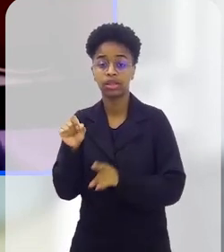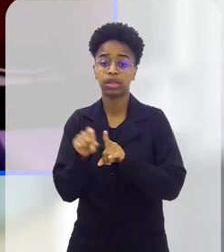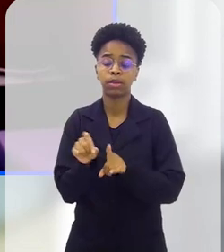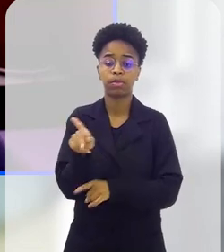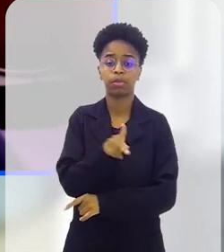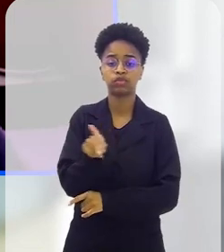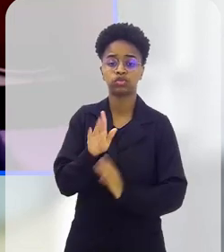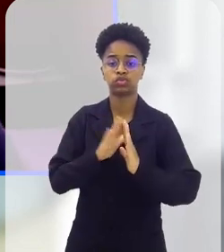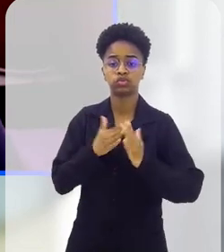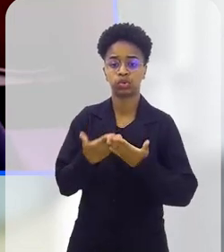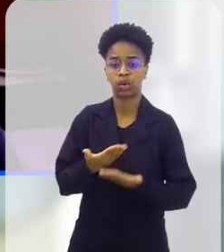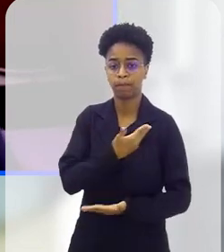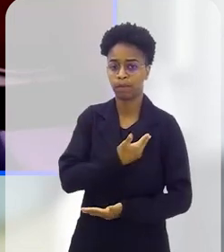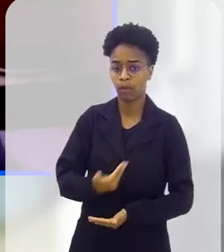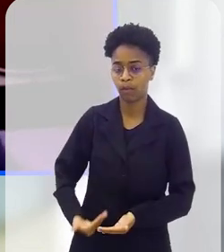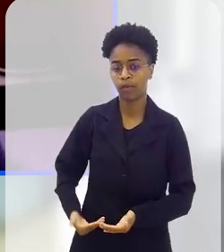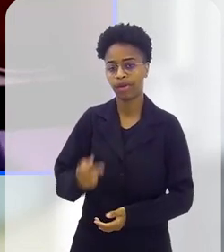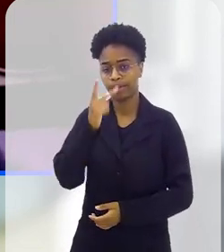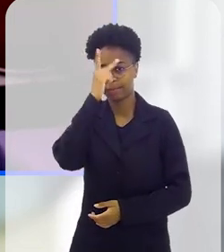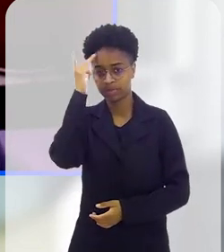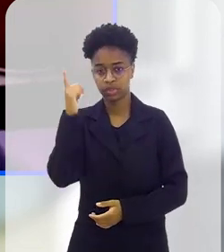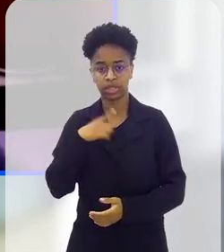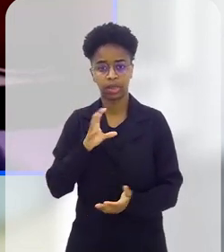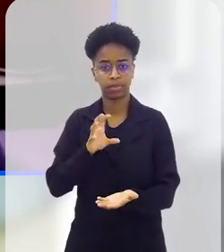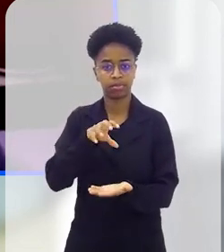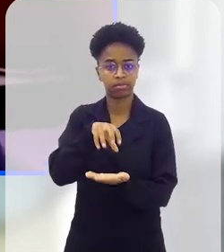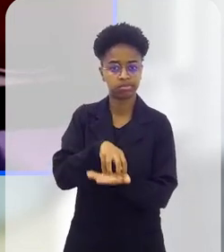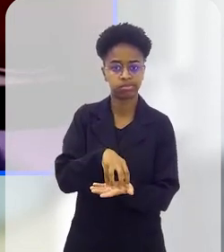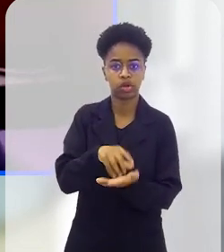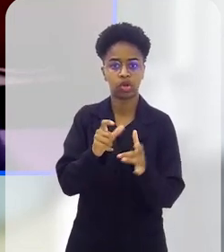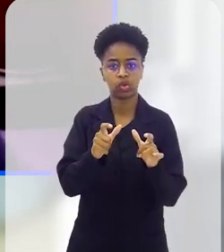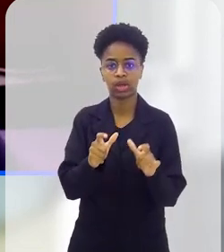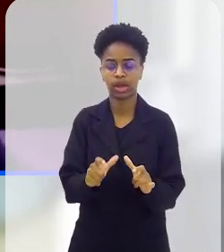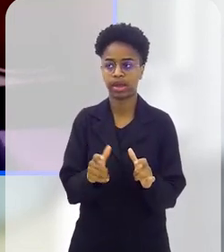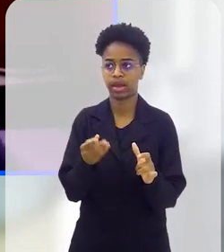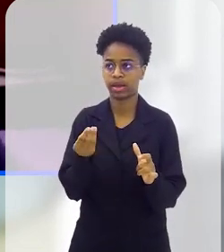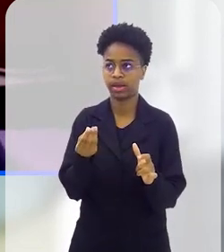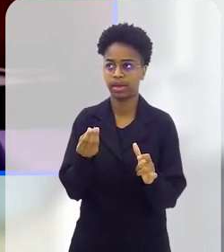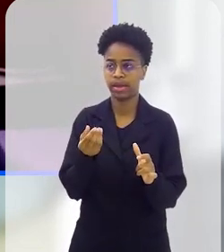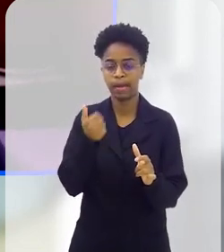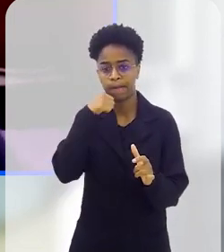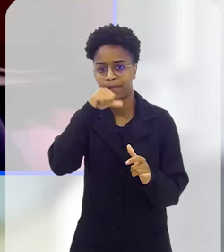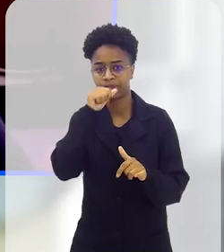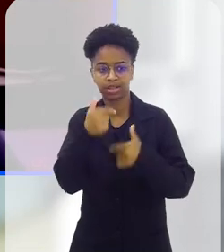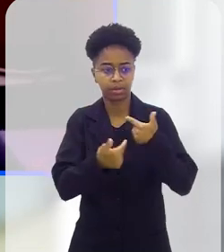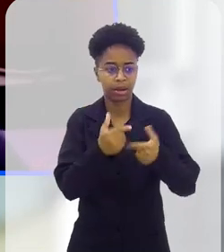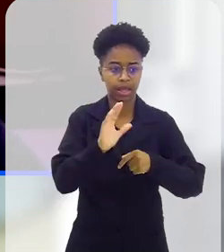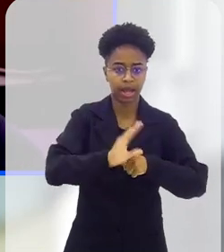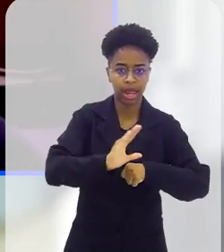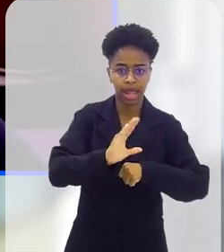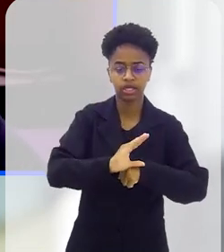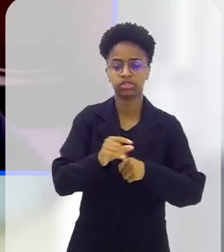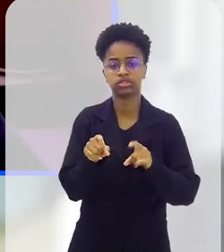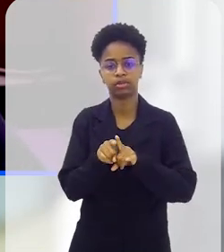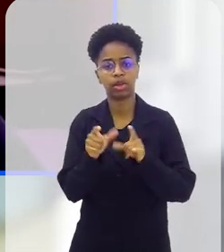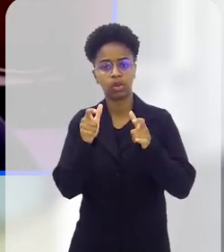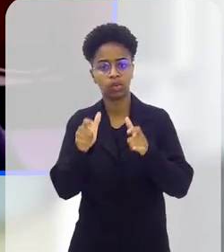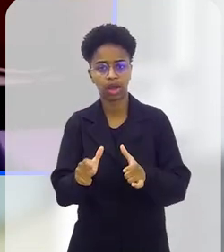como professoras de escolas públicas, pessoas que têm espaços, mães crecheiras,